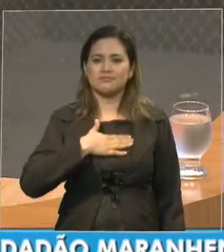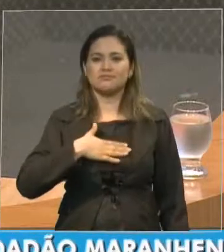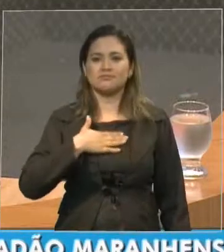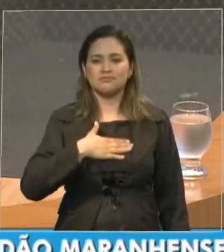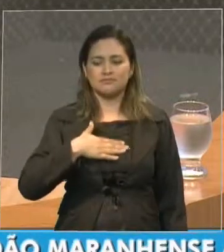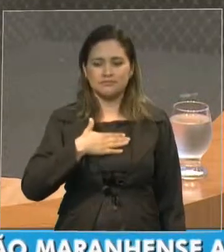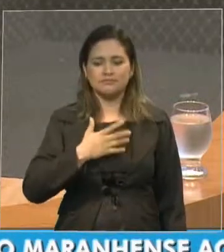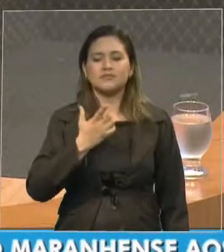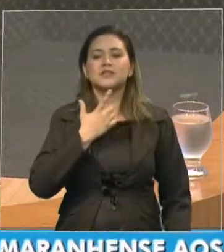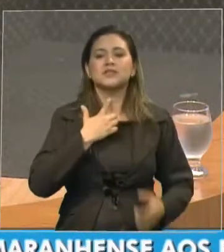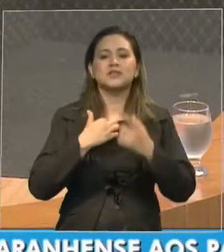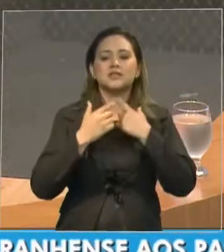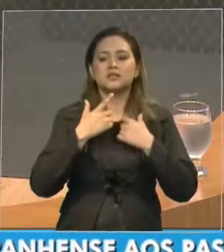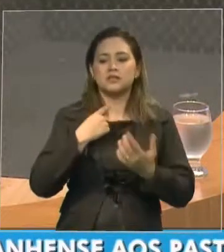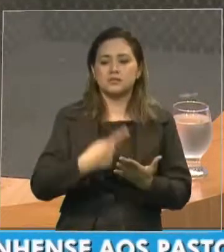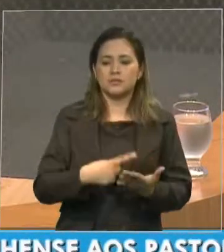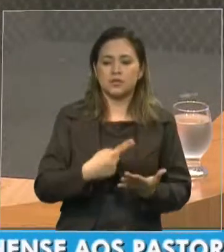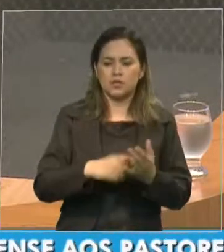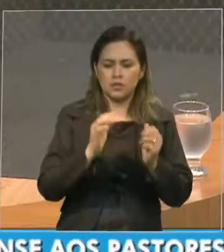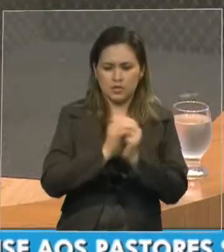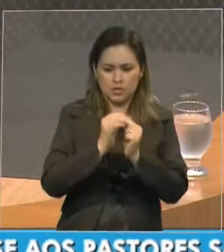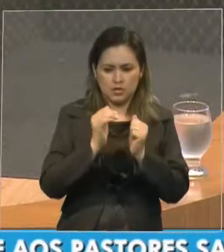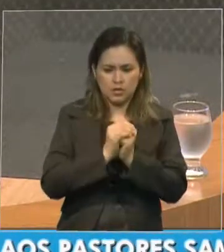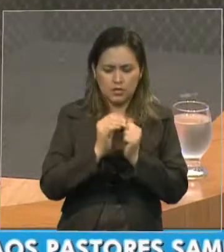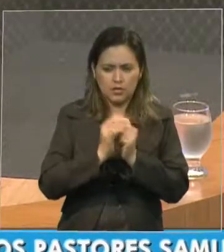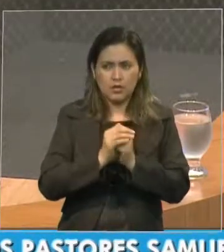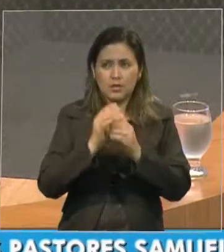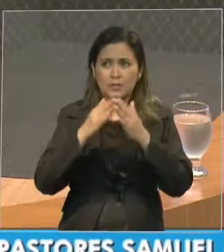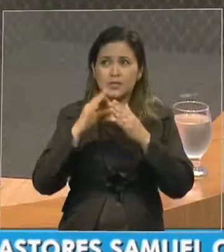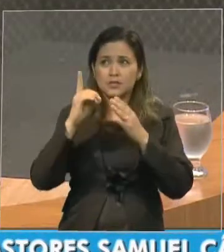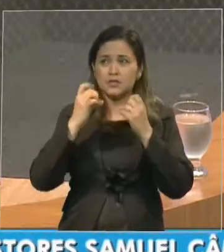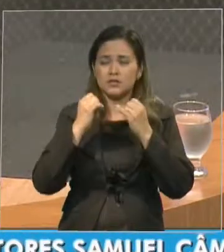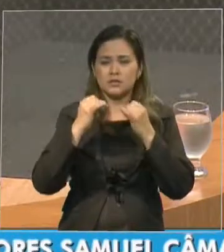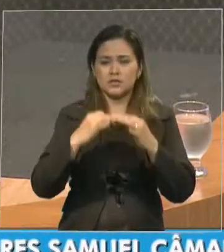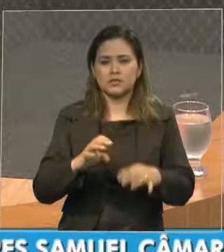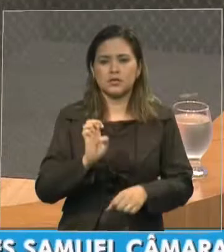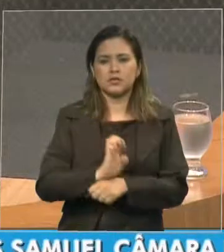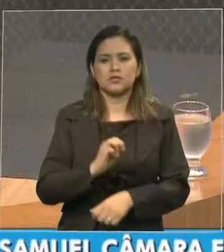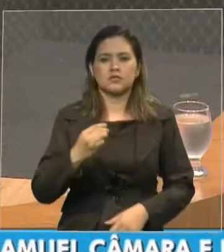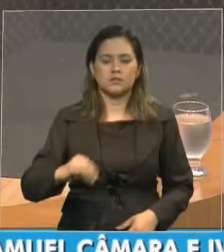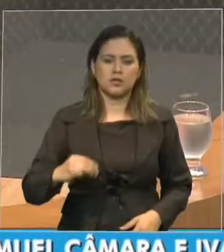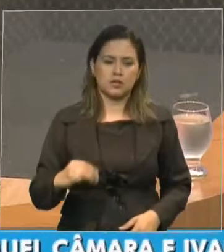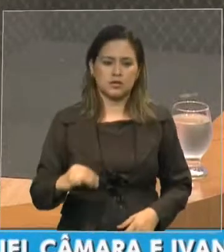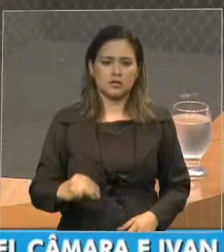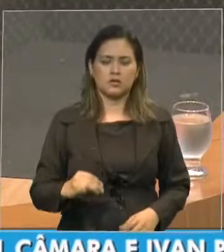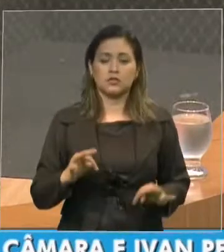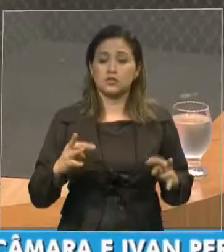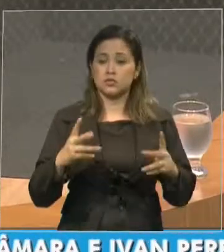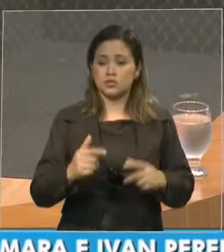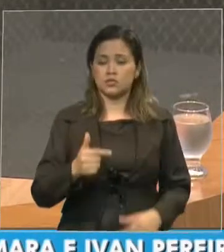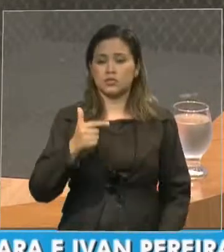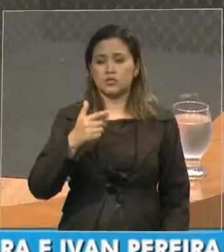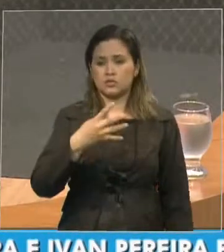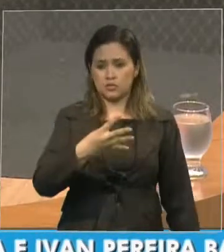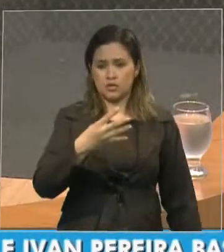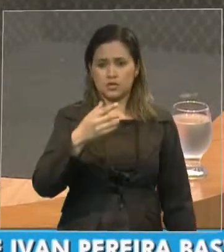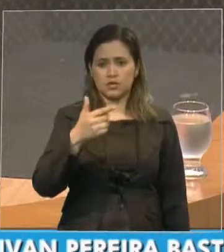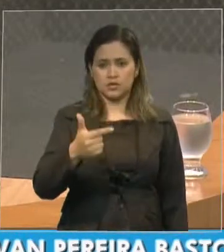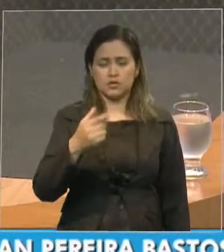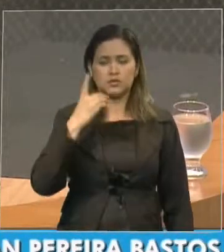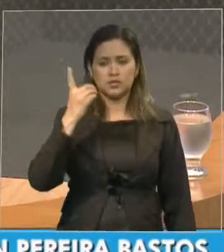desejo e compromisso de orar pelo Estado do Maranhão, por todos os 42 deputados que compõem esta